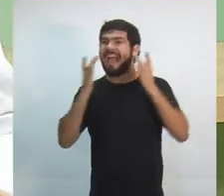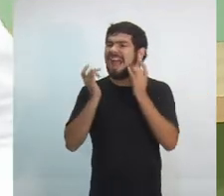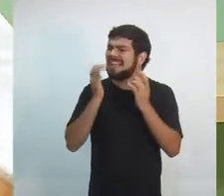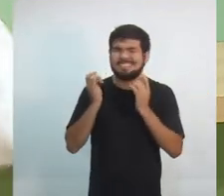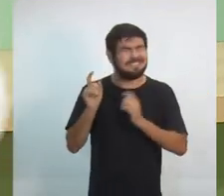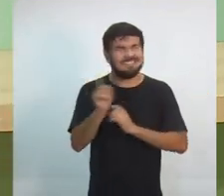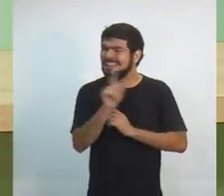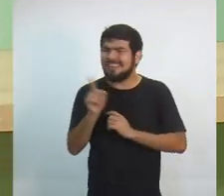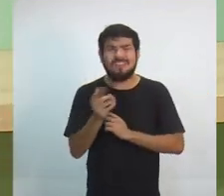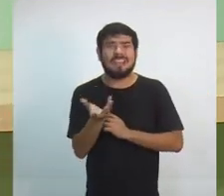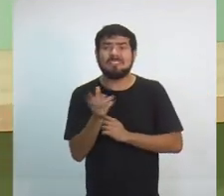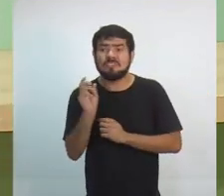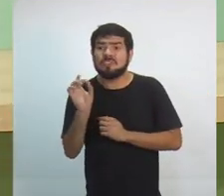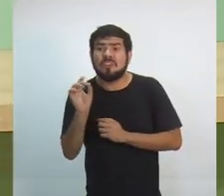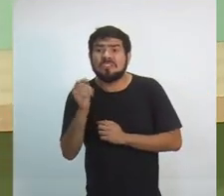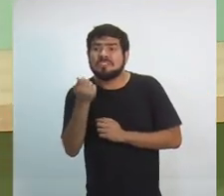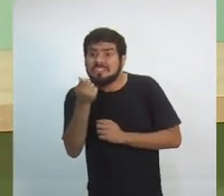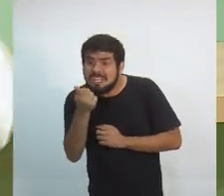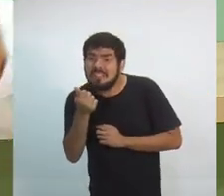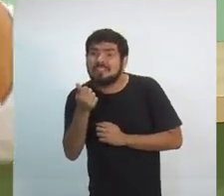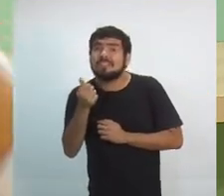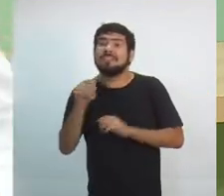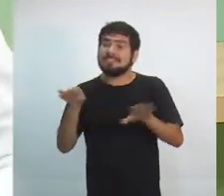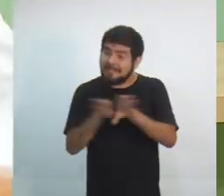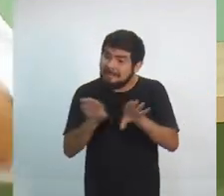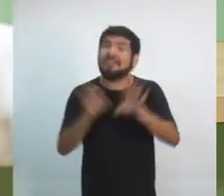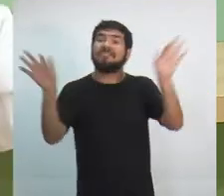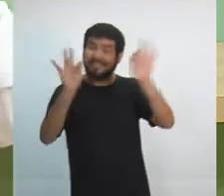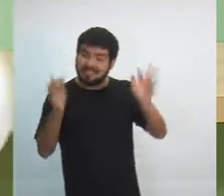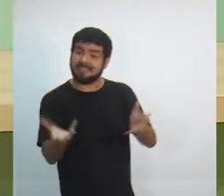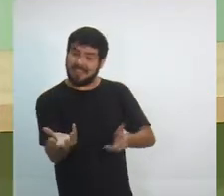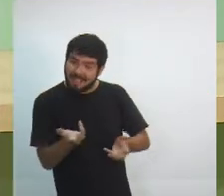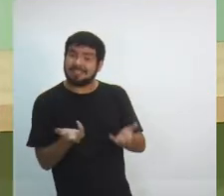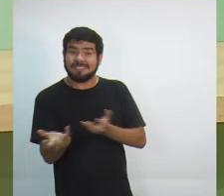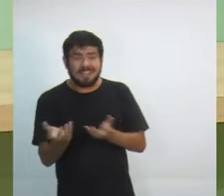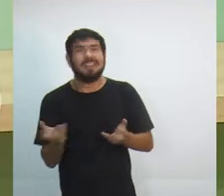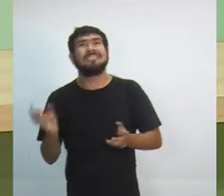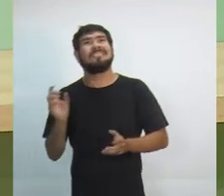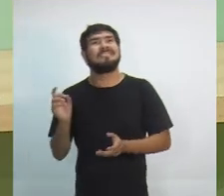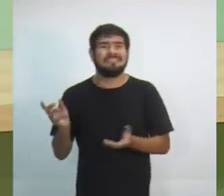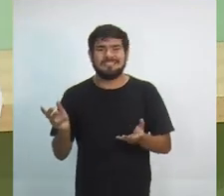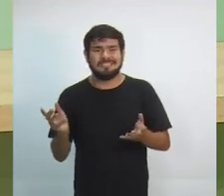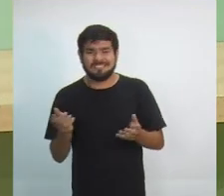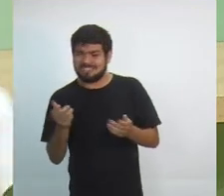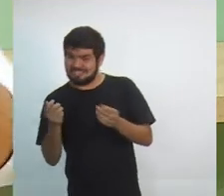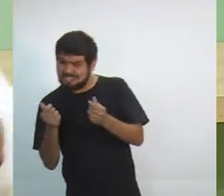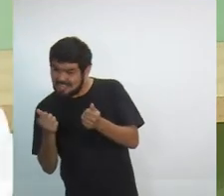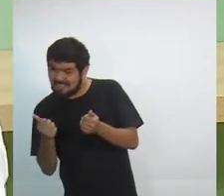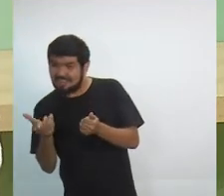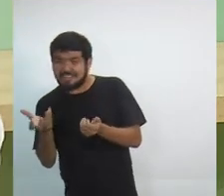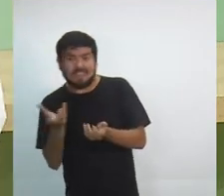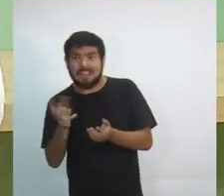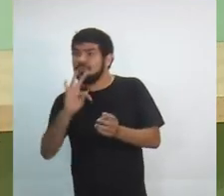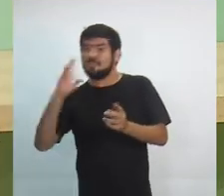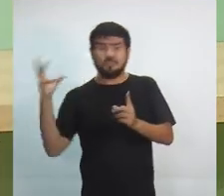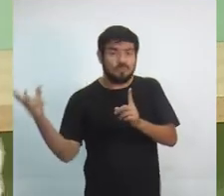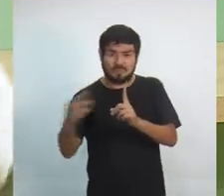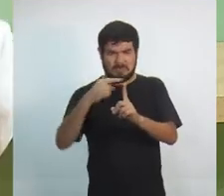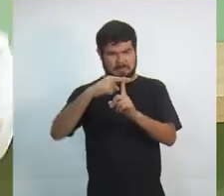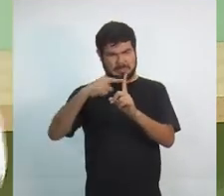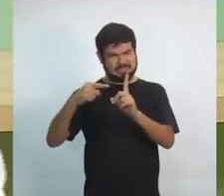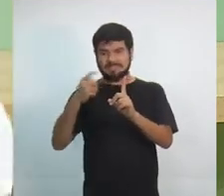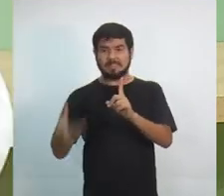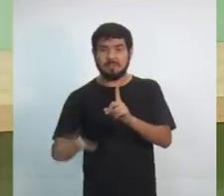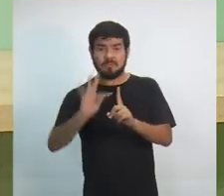a gente não quer só dinheiro, a gente quer dinheiro e felicidade, gente não quer só inteiro, dinheiro a gente quer inteiro e não pela metade. O